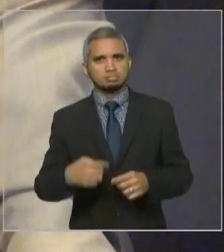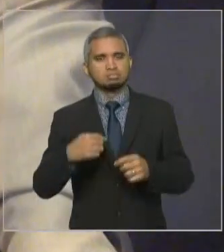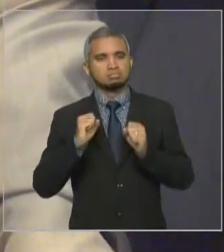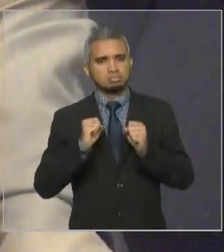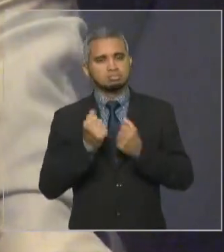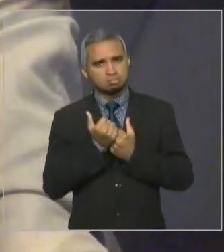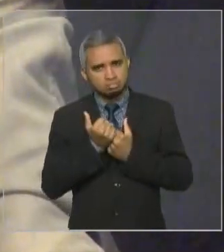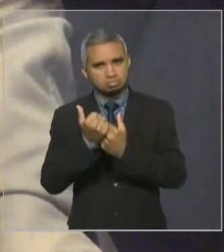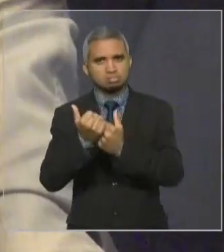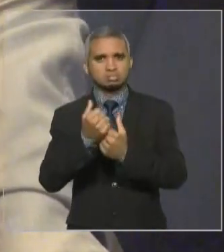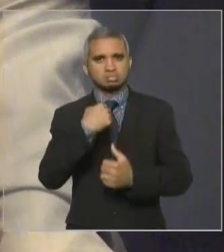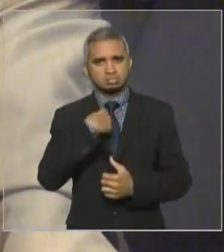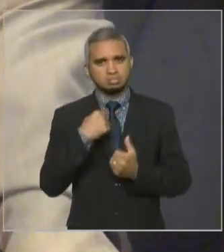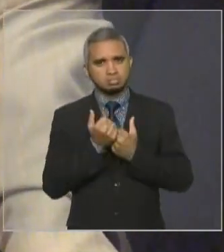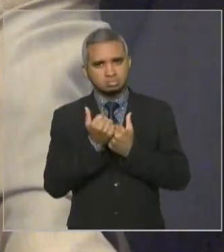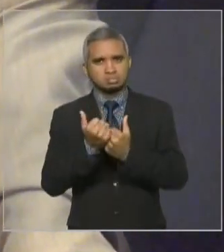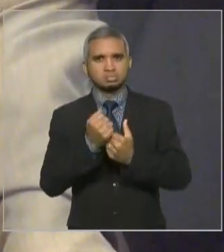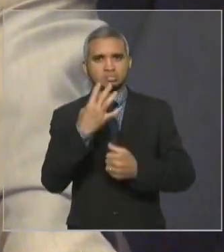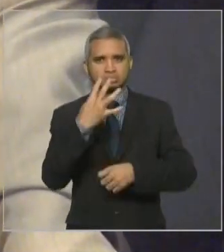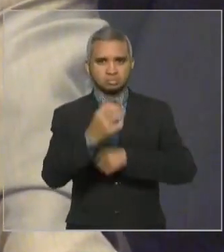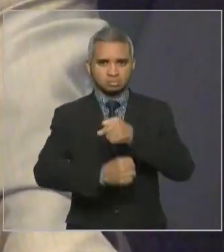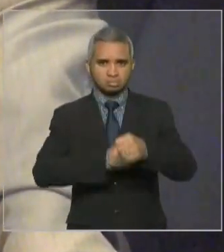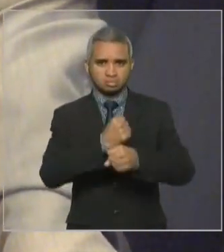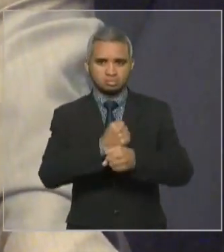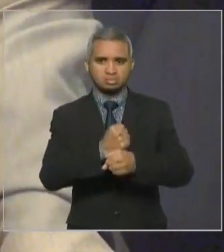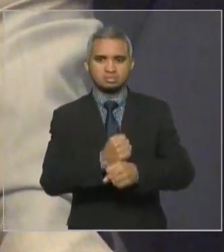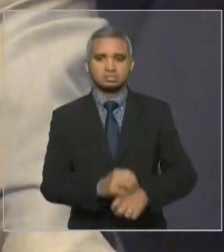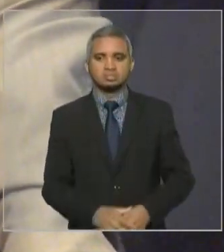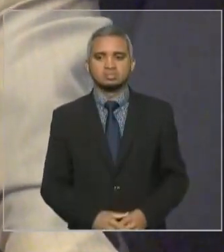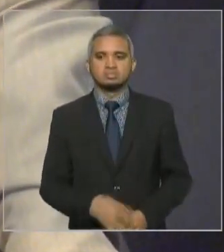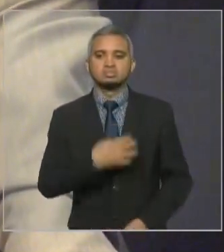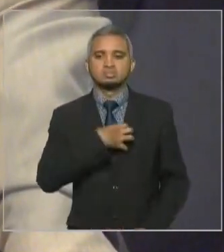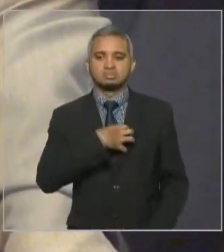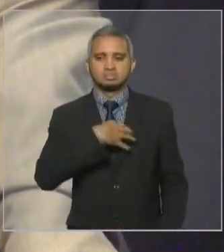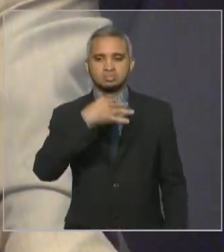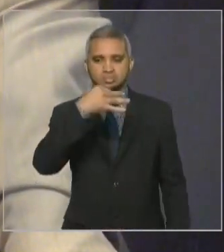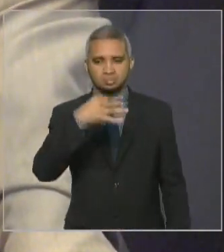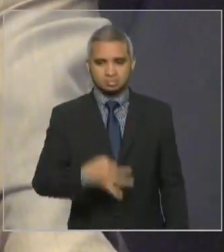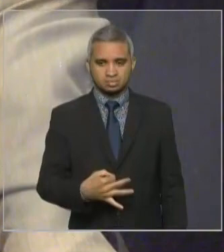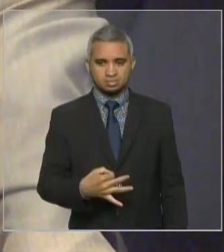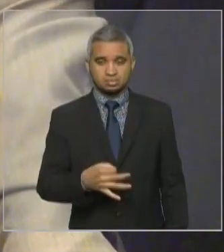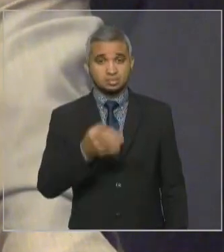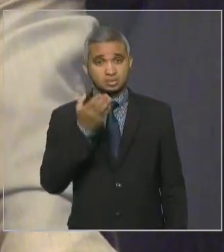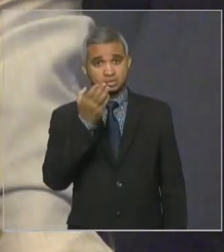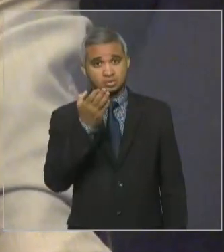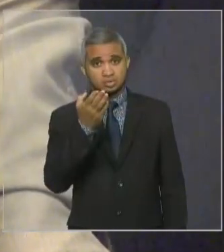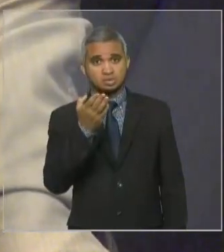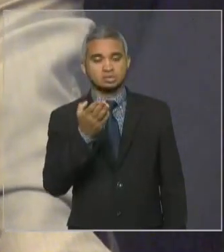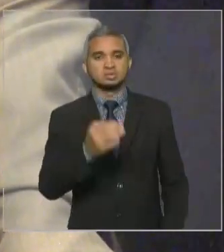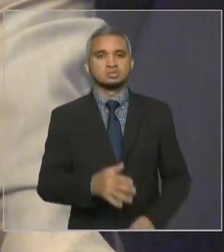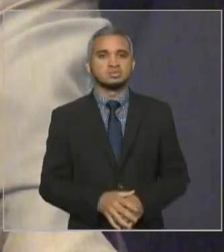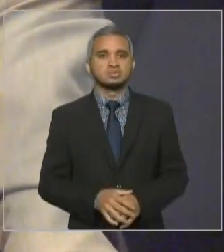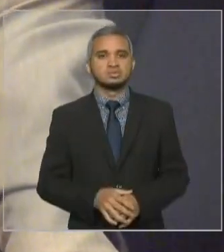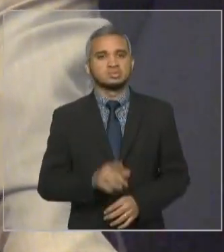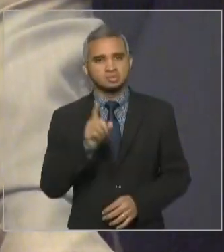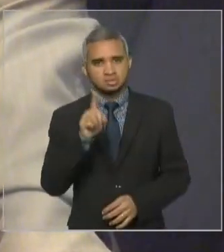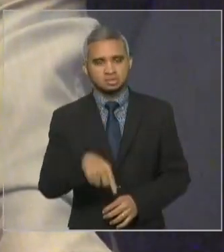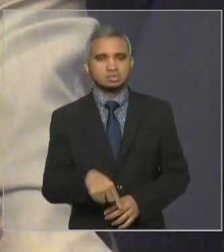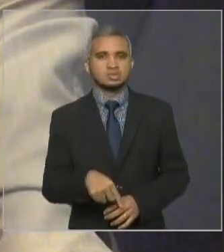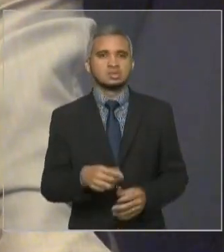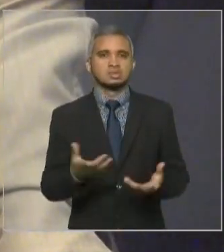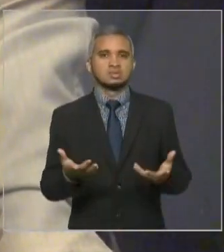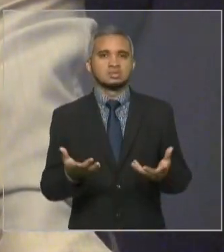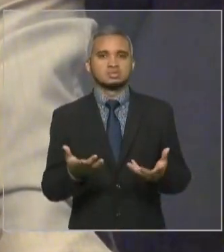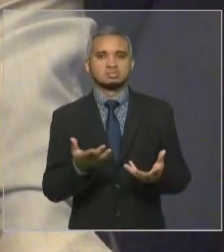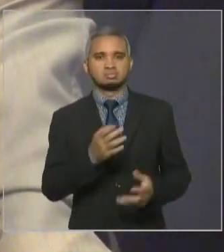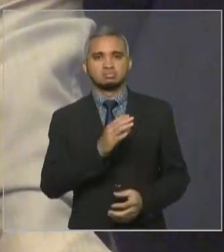nesta luta, nesses próximos quatro anos. E uma certeza nós temos. Você, como colega nosso parlamentar, nós sempre